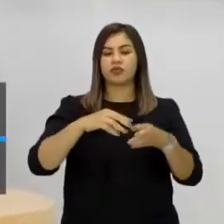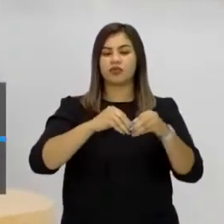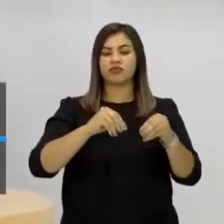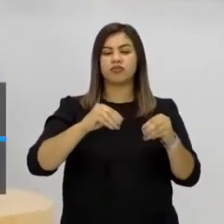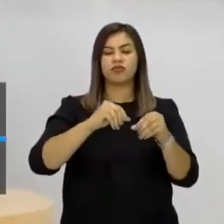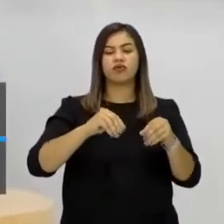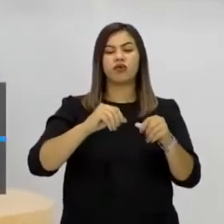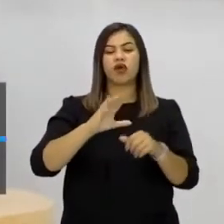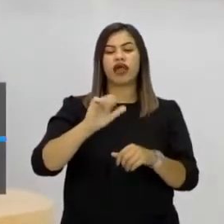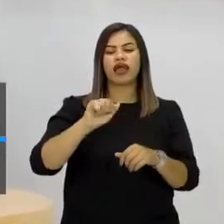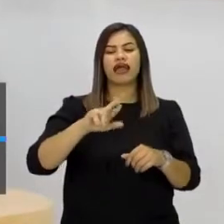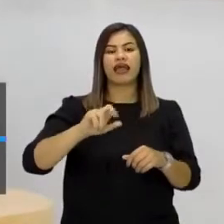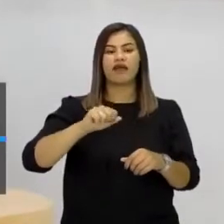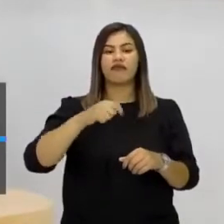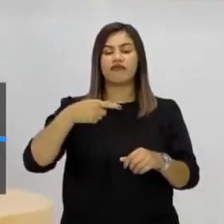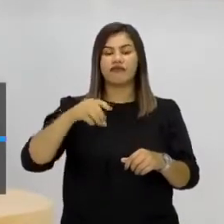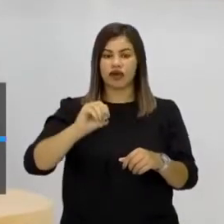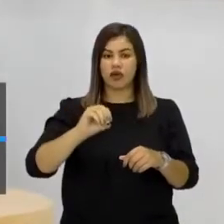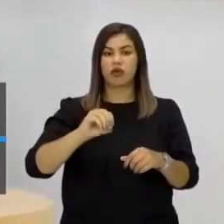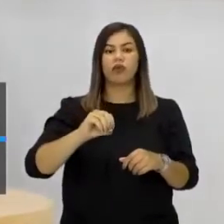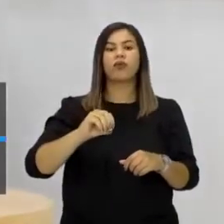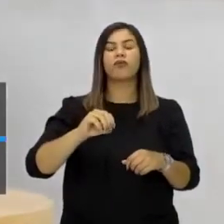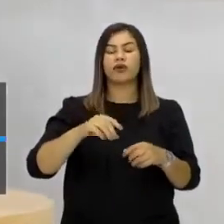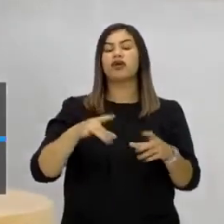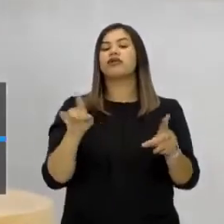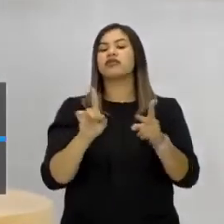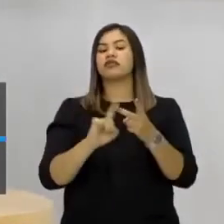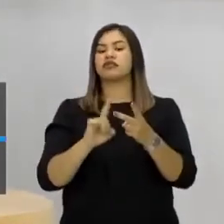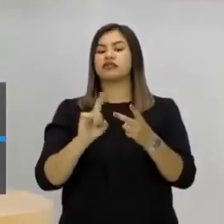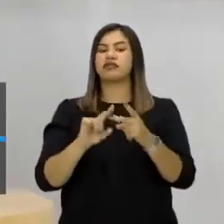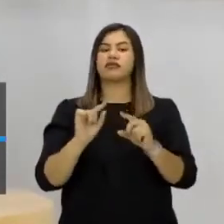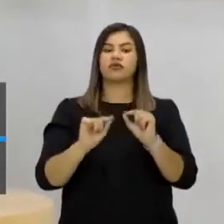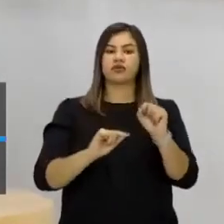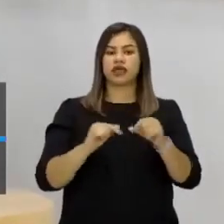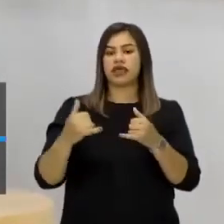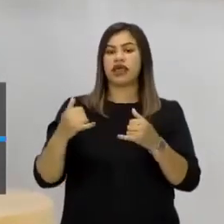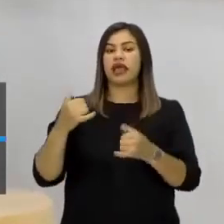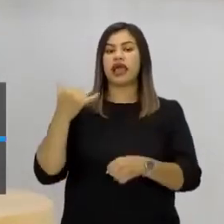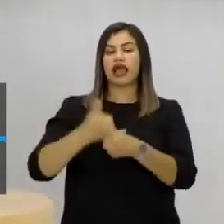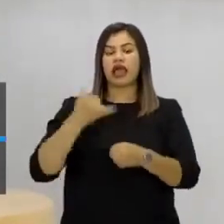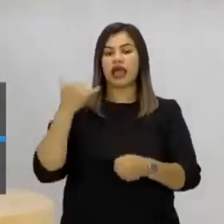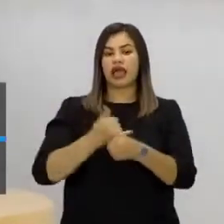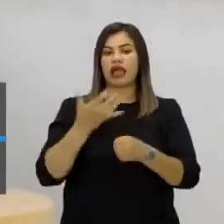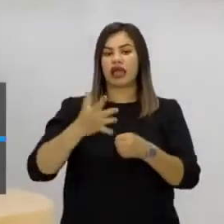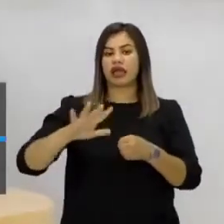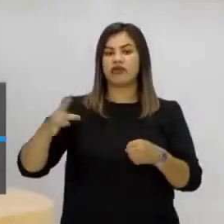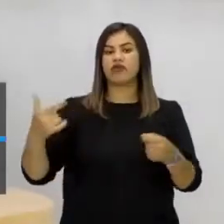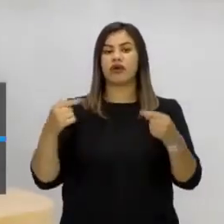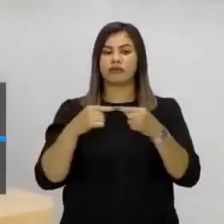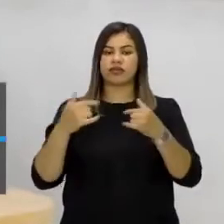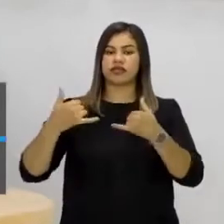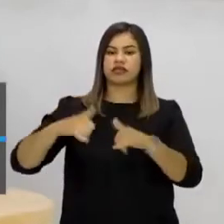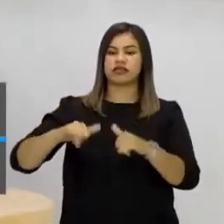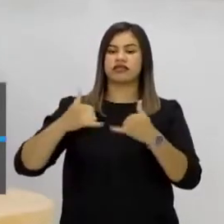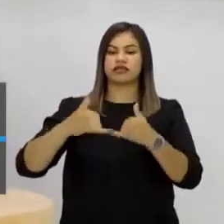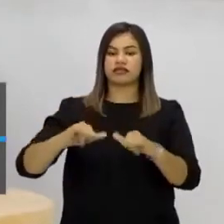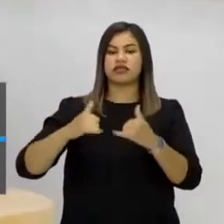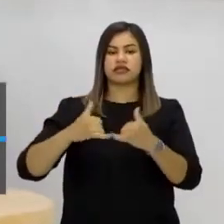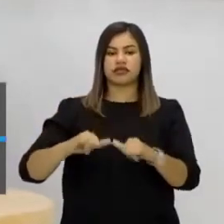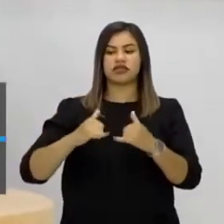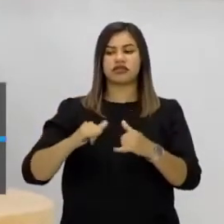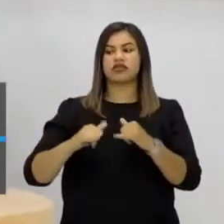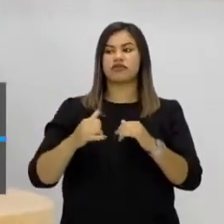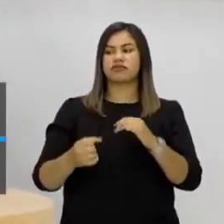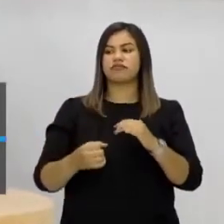e do aço. O carvão mineral como sendo a fonte de energia e o aço como sendo uma das principais matérias-primas